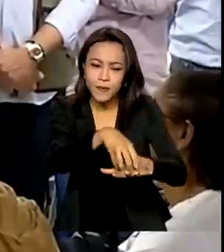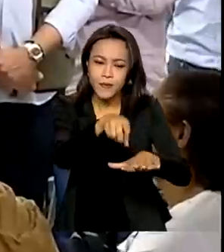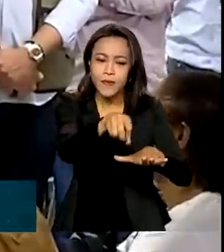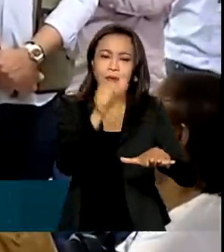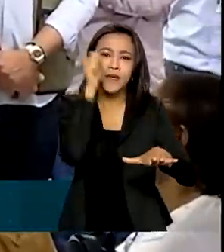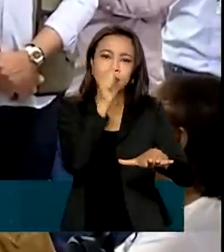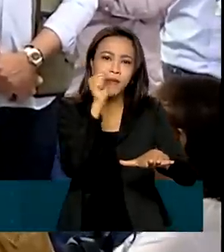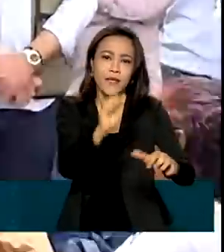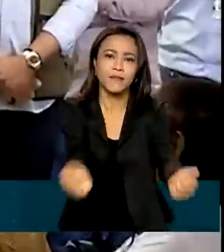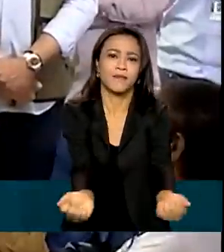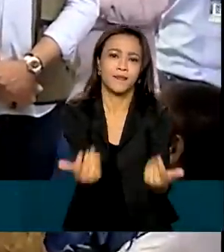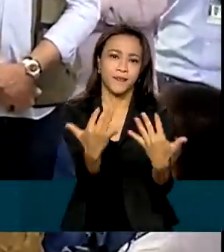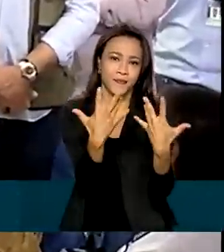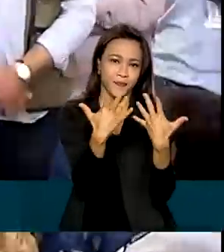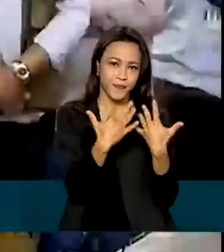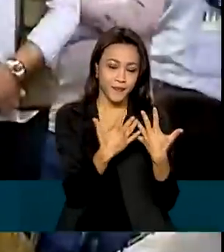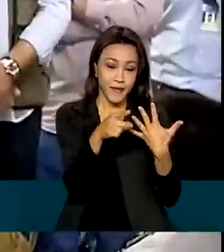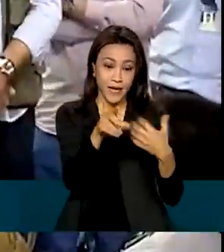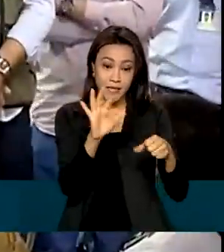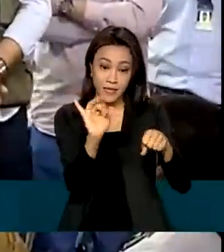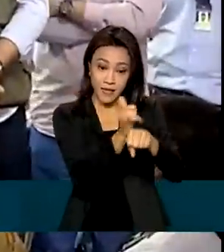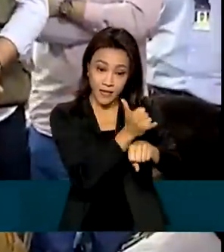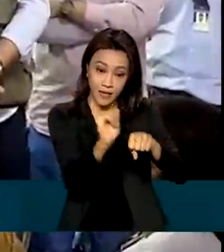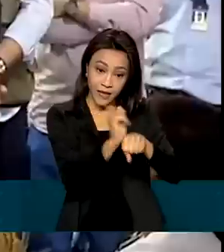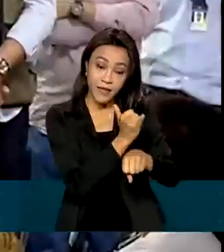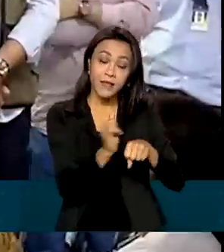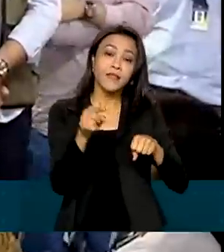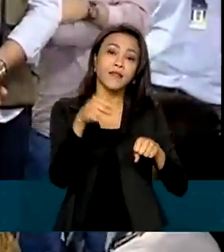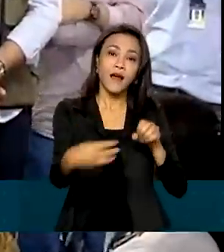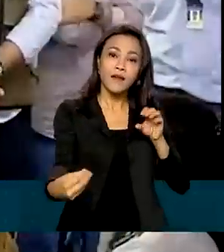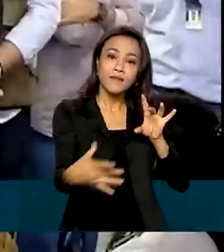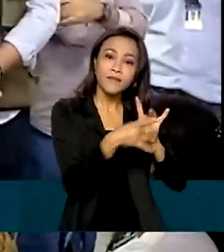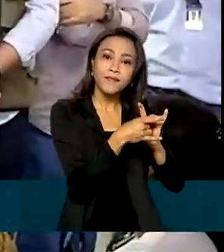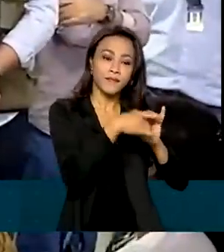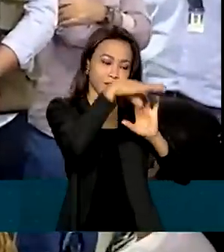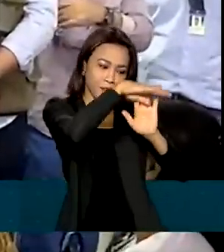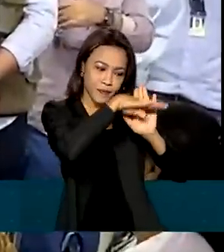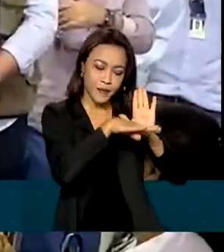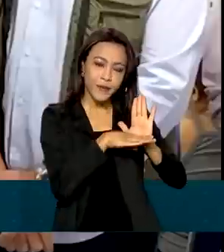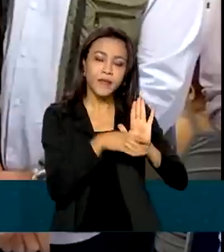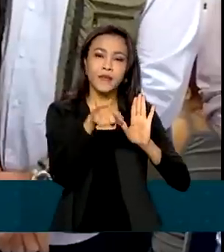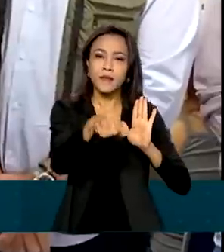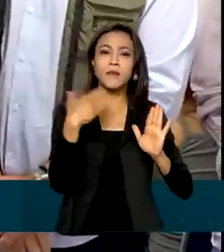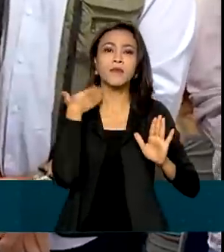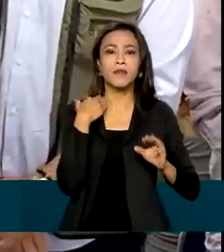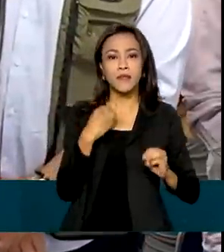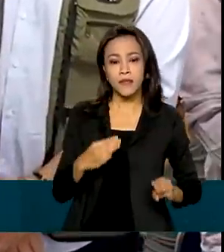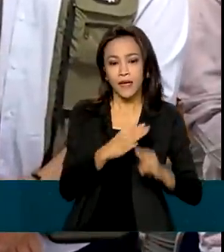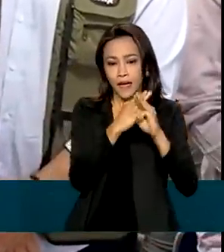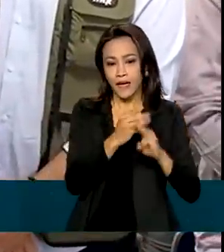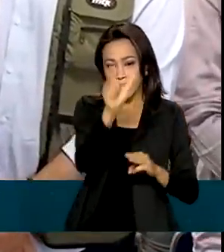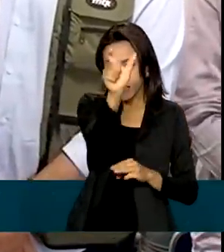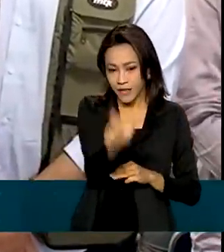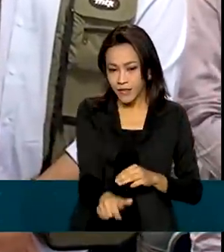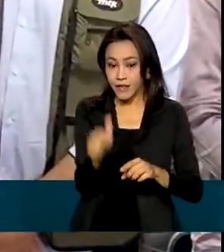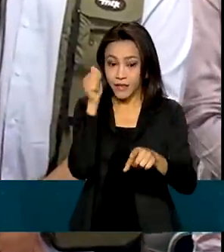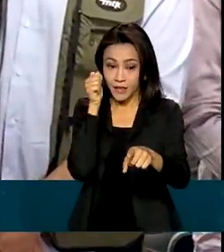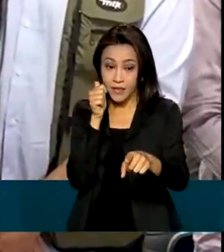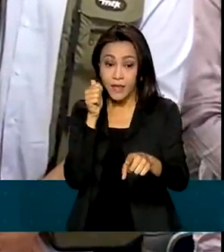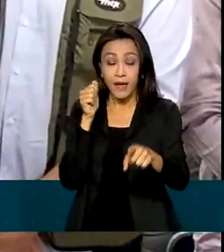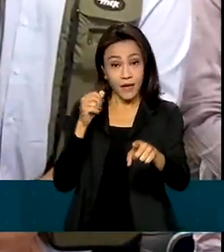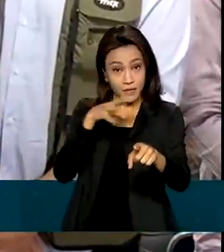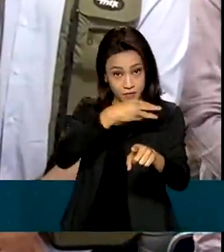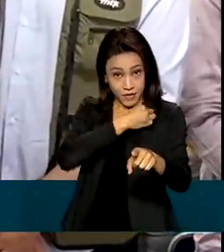feminino. A estratégia faz parte do programa Caixa para Elas, como explica a ministra da Mulher, da